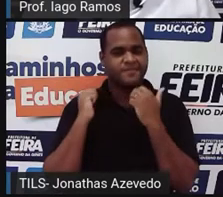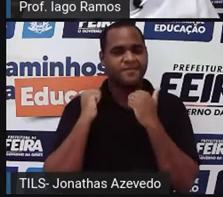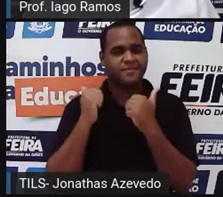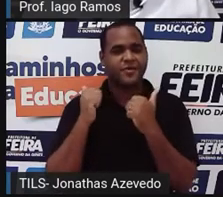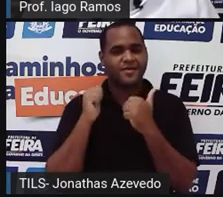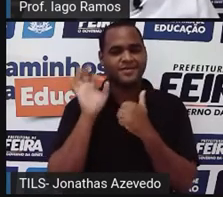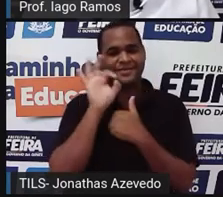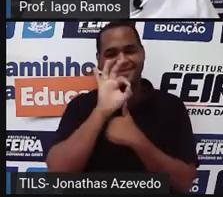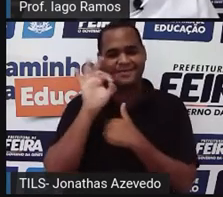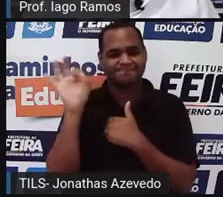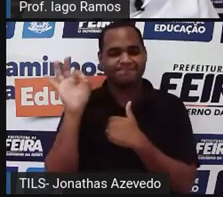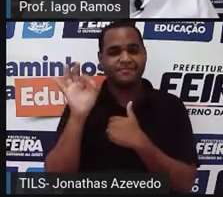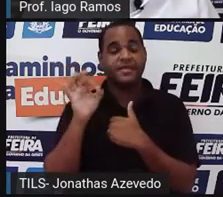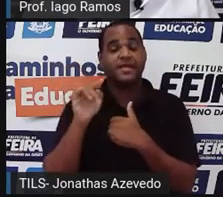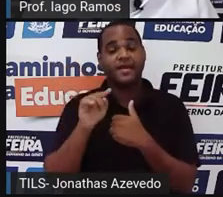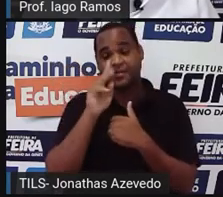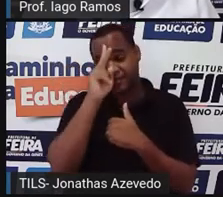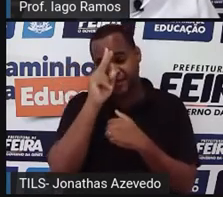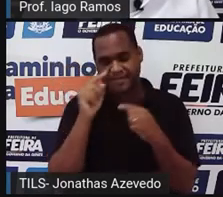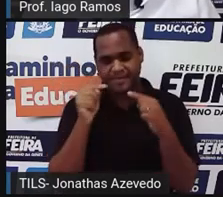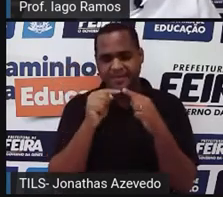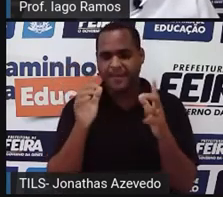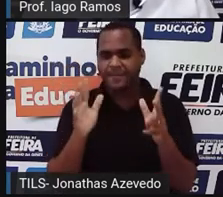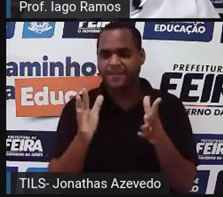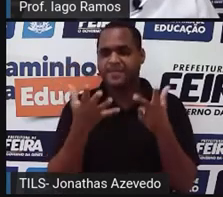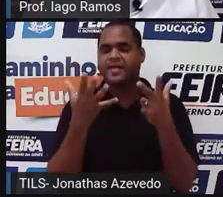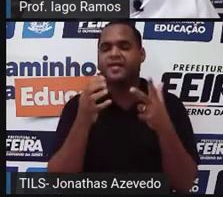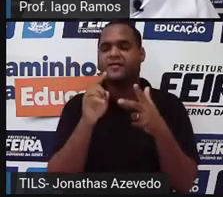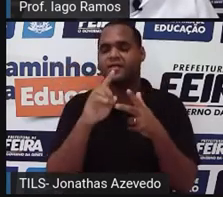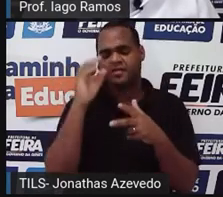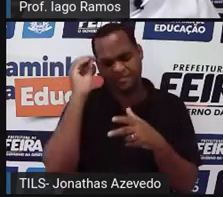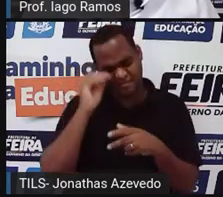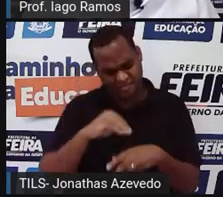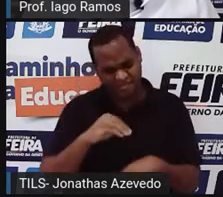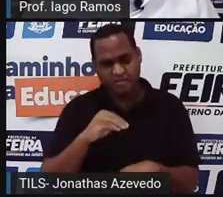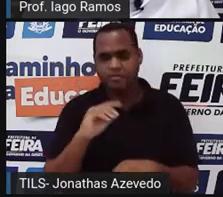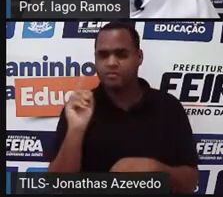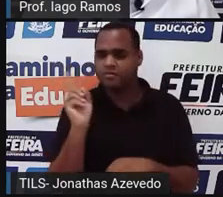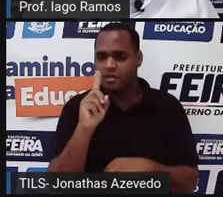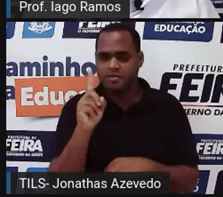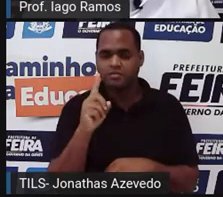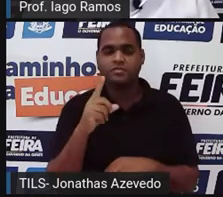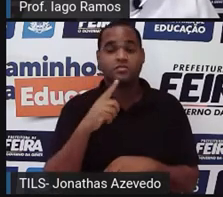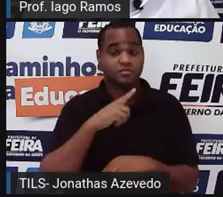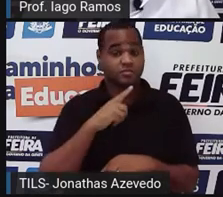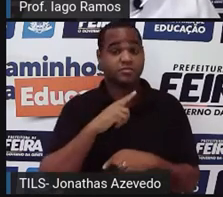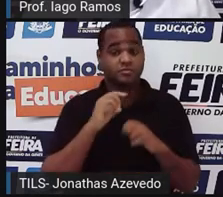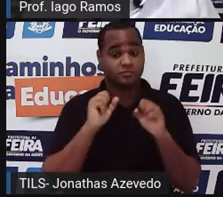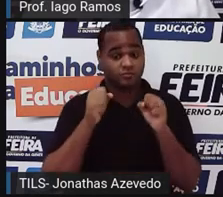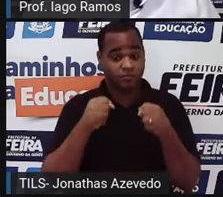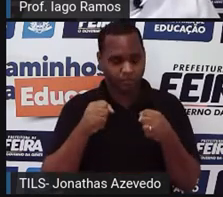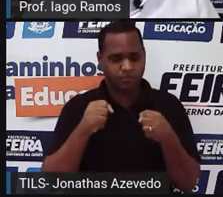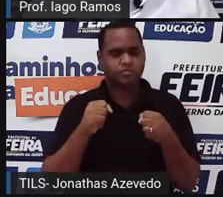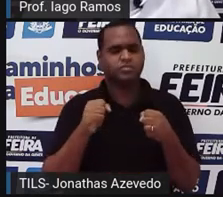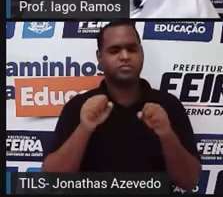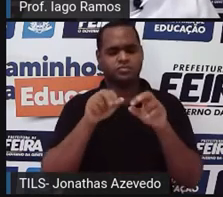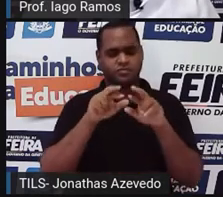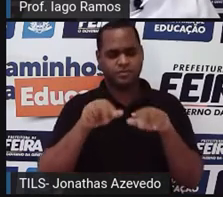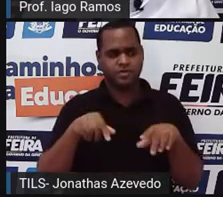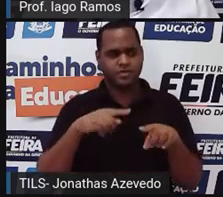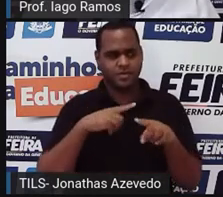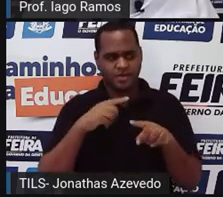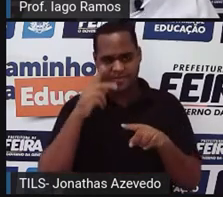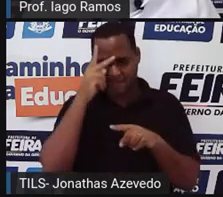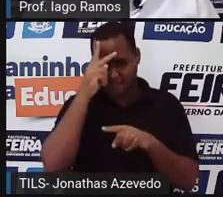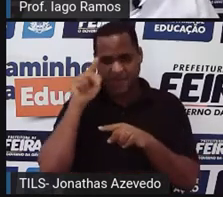E eu espero que essa história te motive a nunca desistir, independente, né, de quem